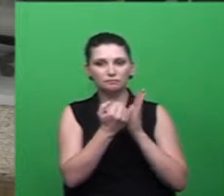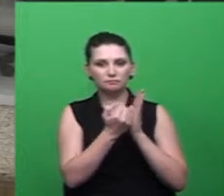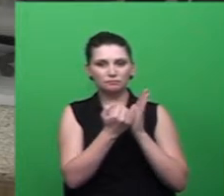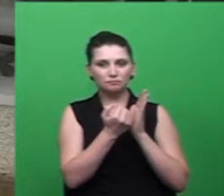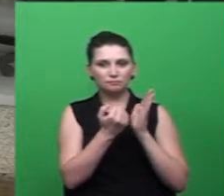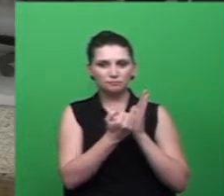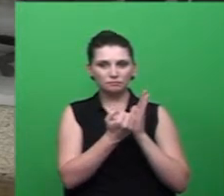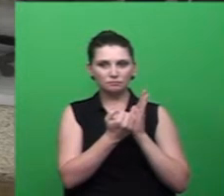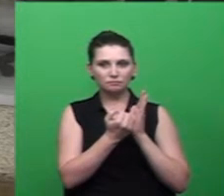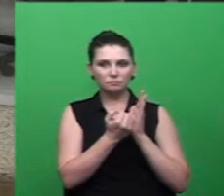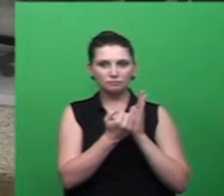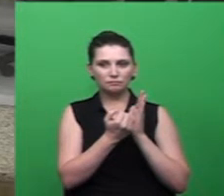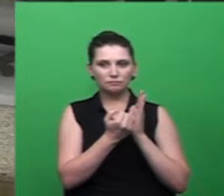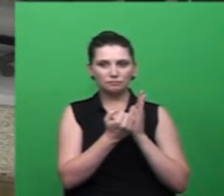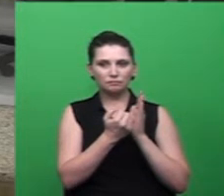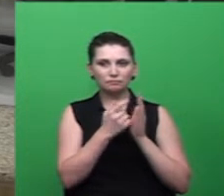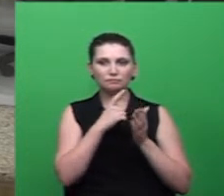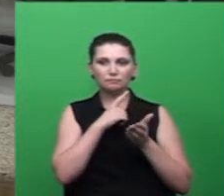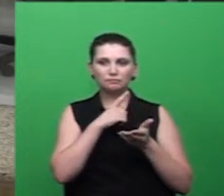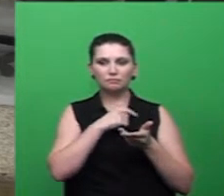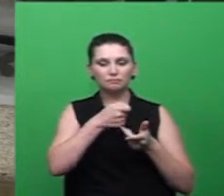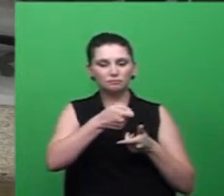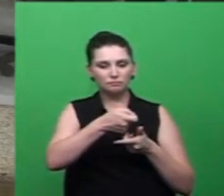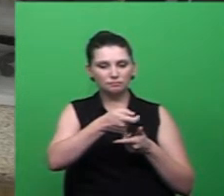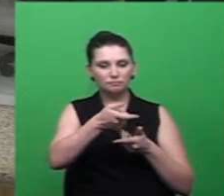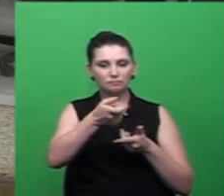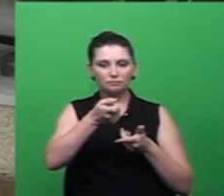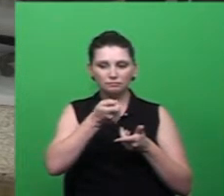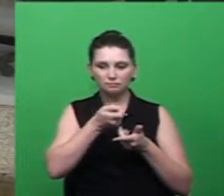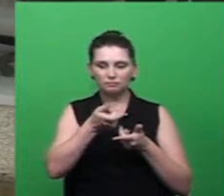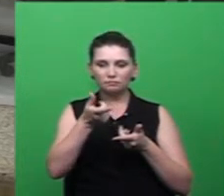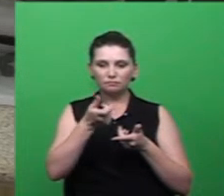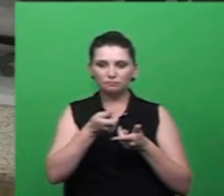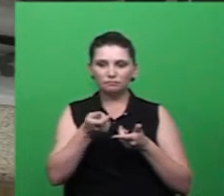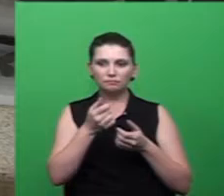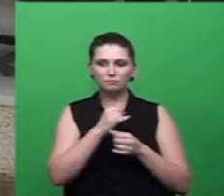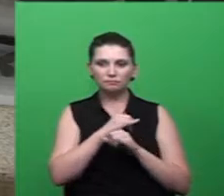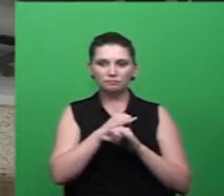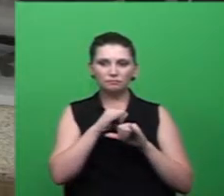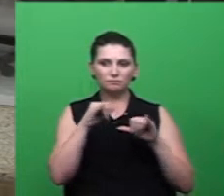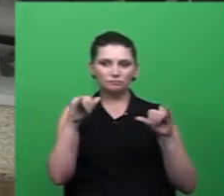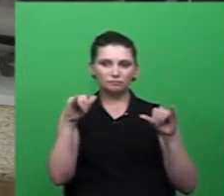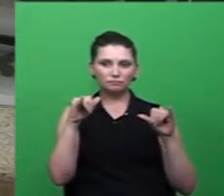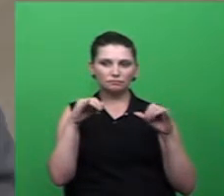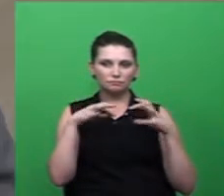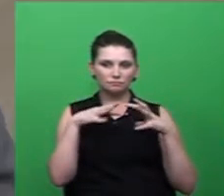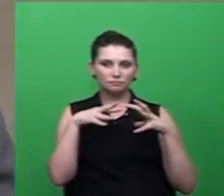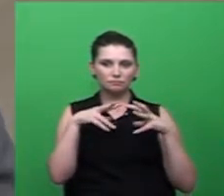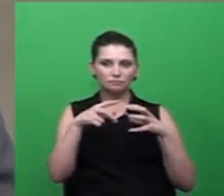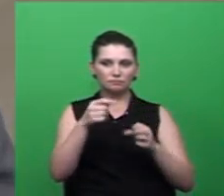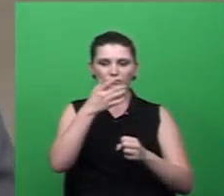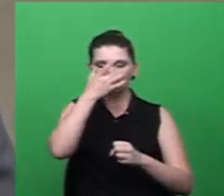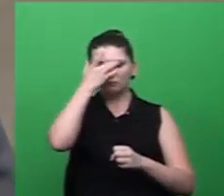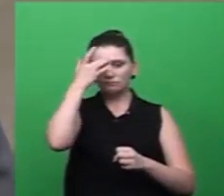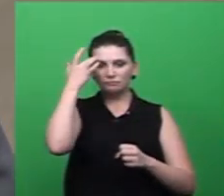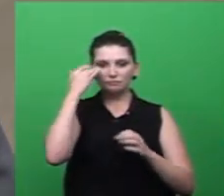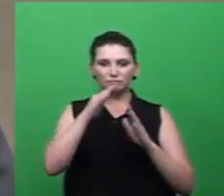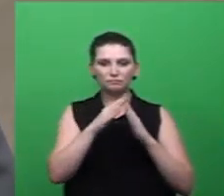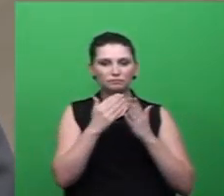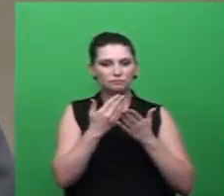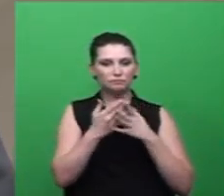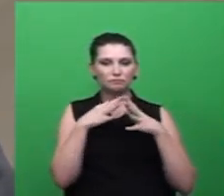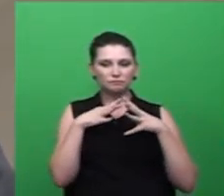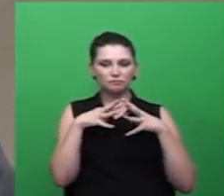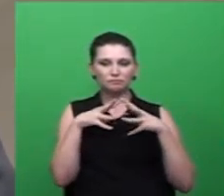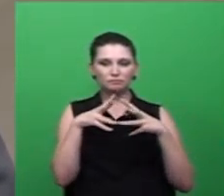panfletagem, de levar informação e informação correta à população para que não